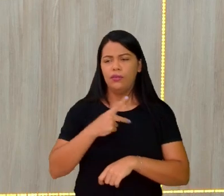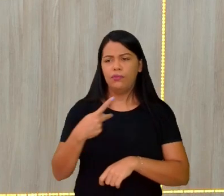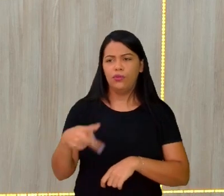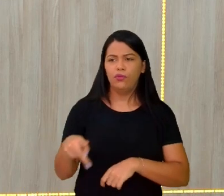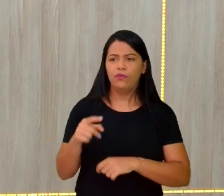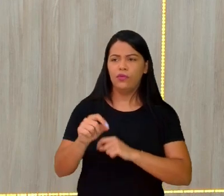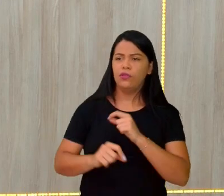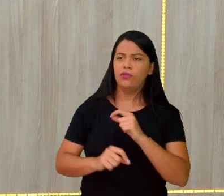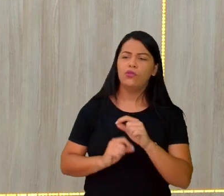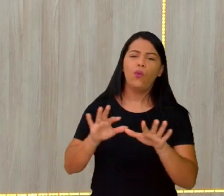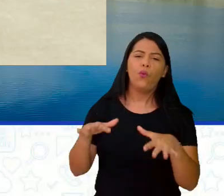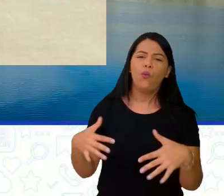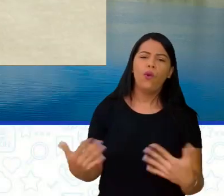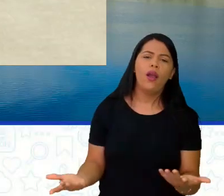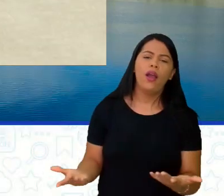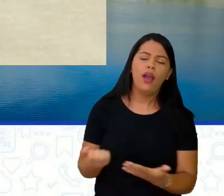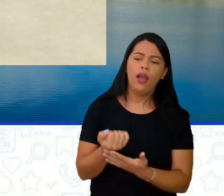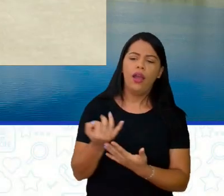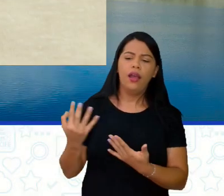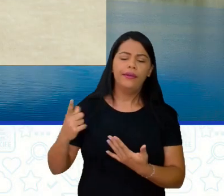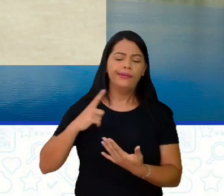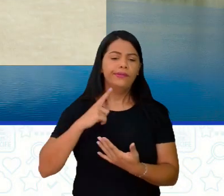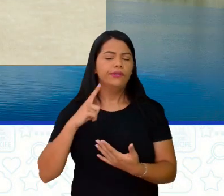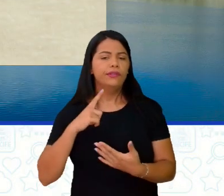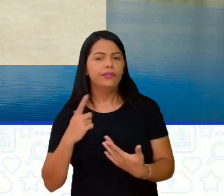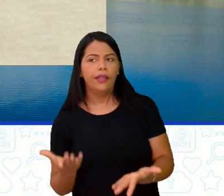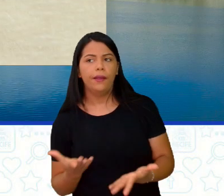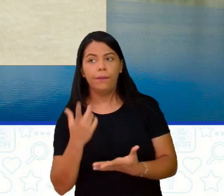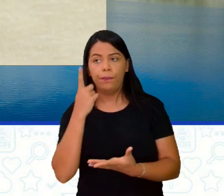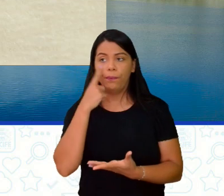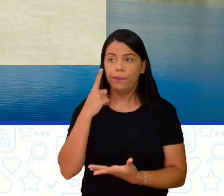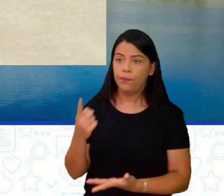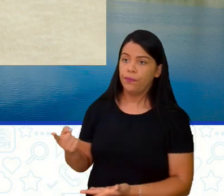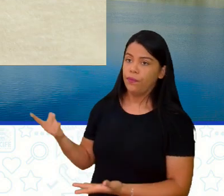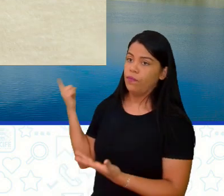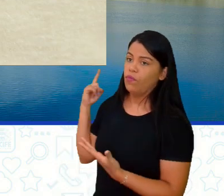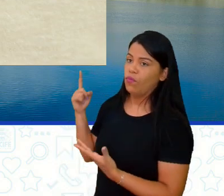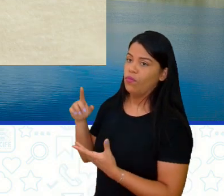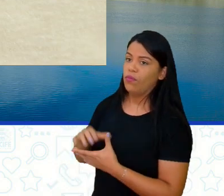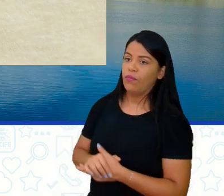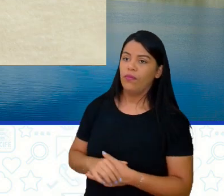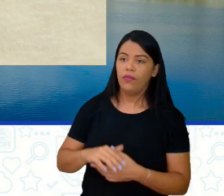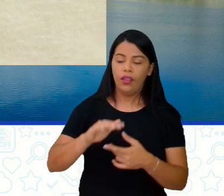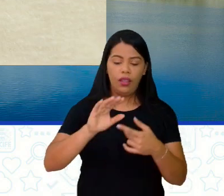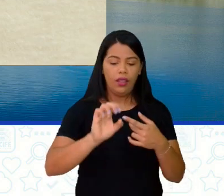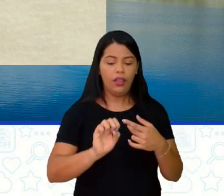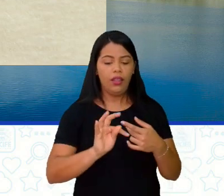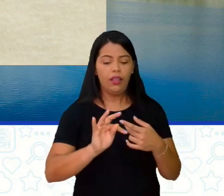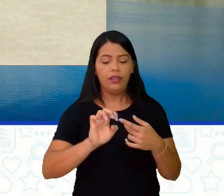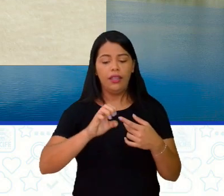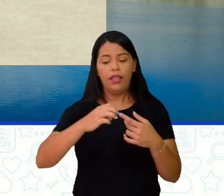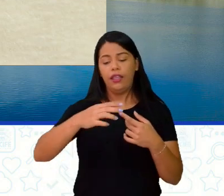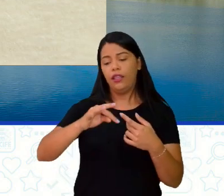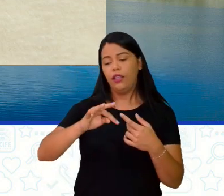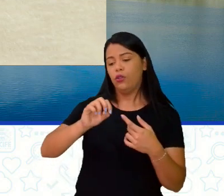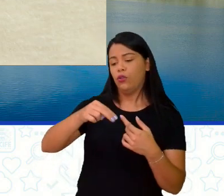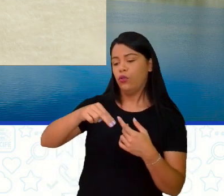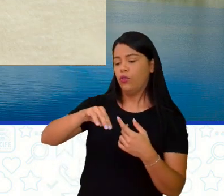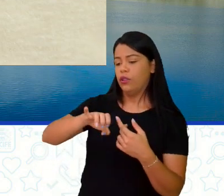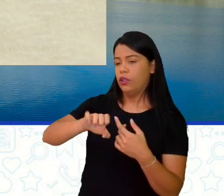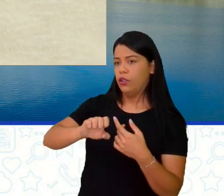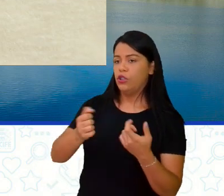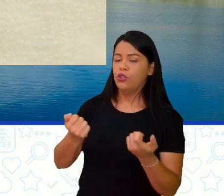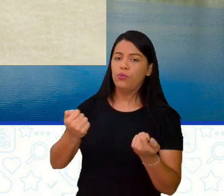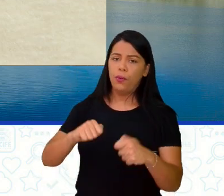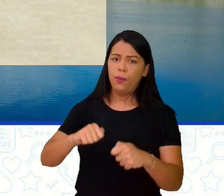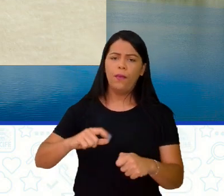agentes são esses? Olha aqui, ó. Na sua tela. O tectonismo, podendo ser tanto horizontal,